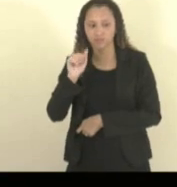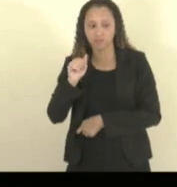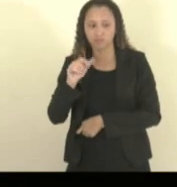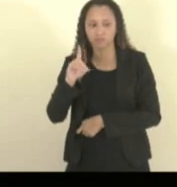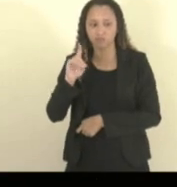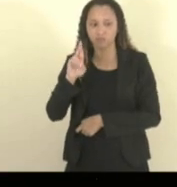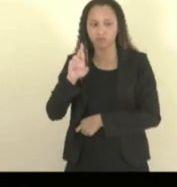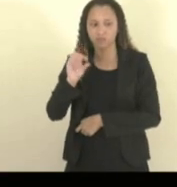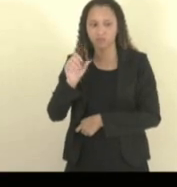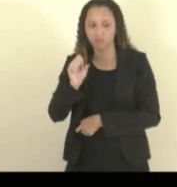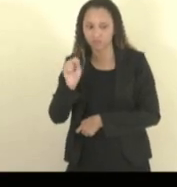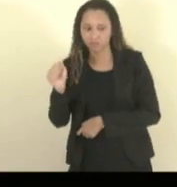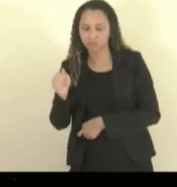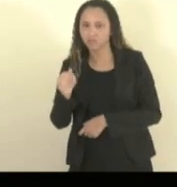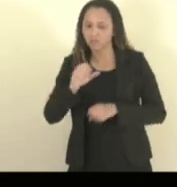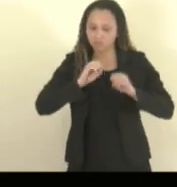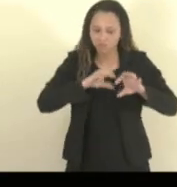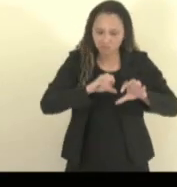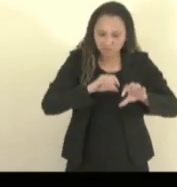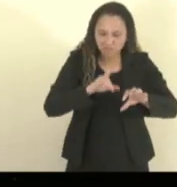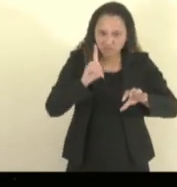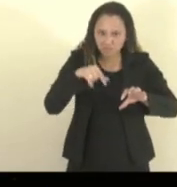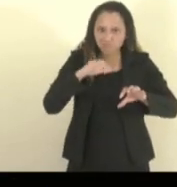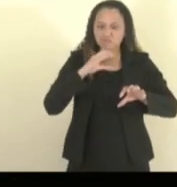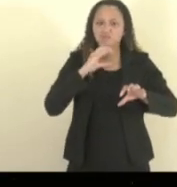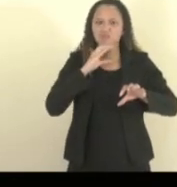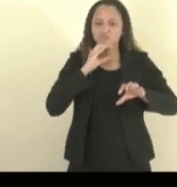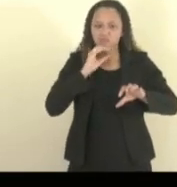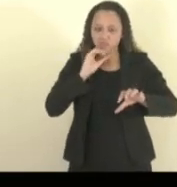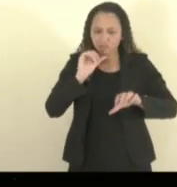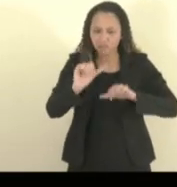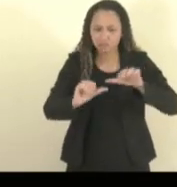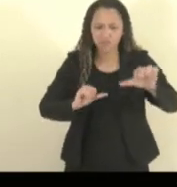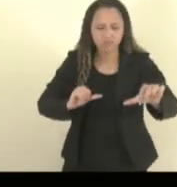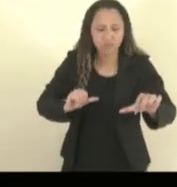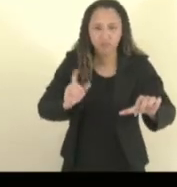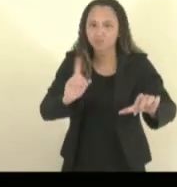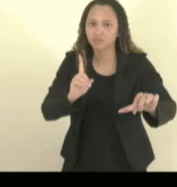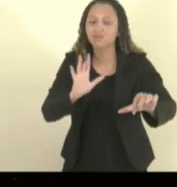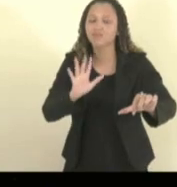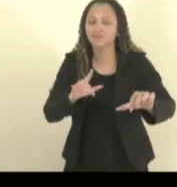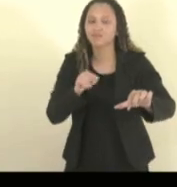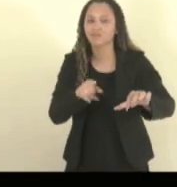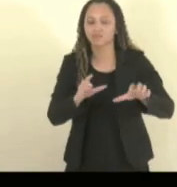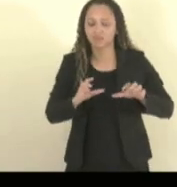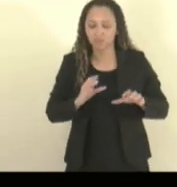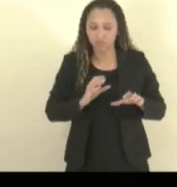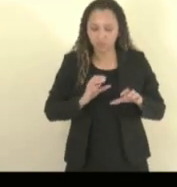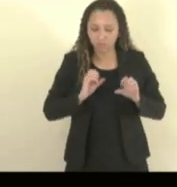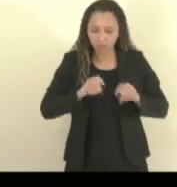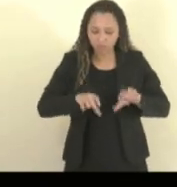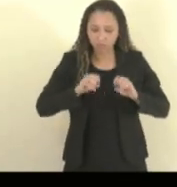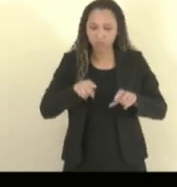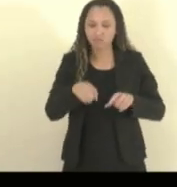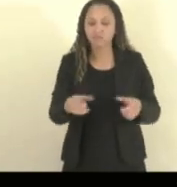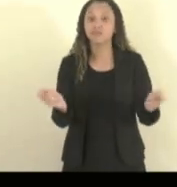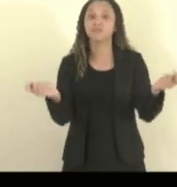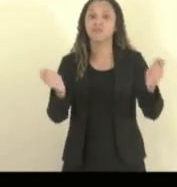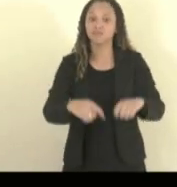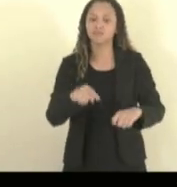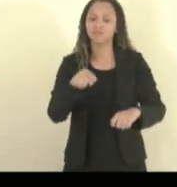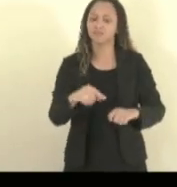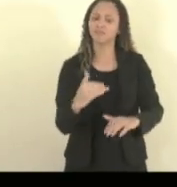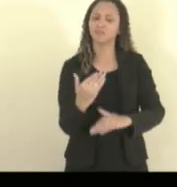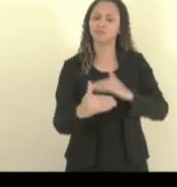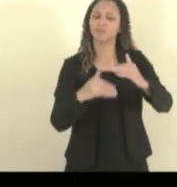Ensinar não é transferir conhecimento, mas criar a possibilidade para a sua